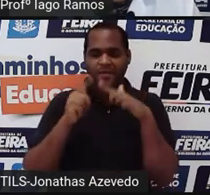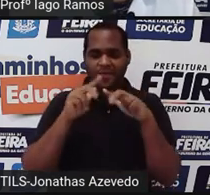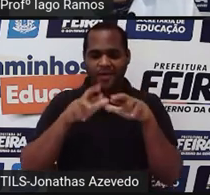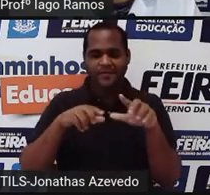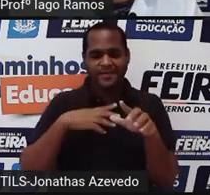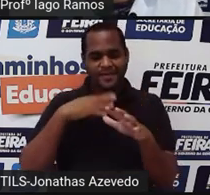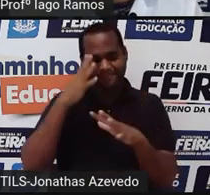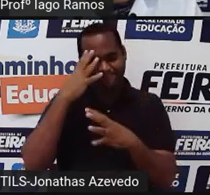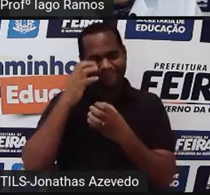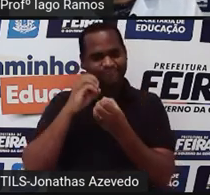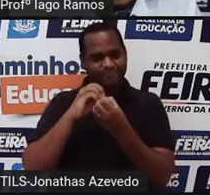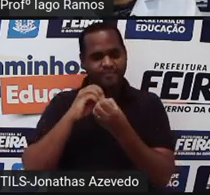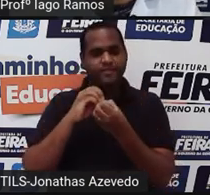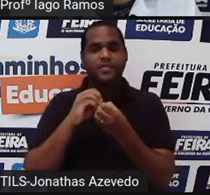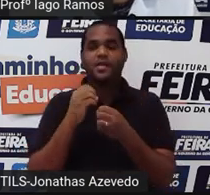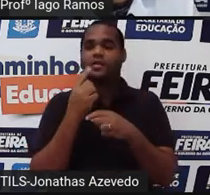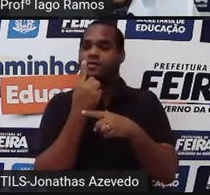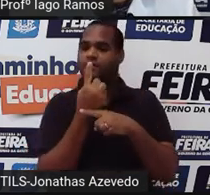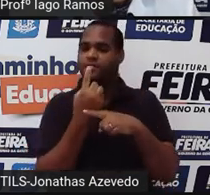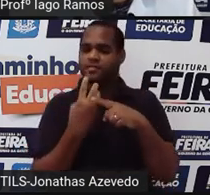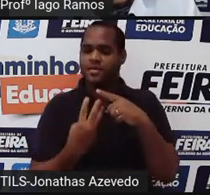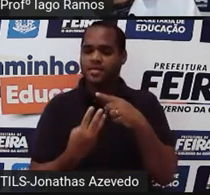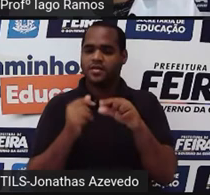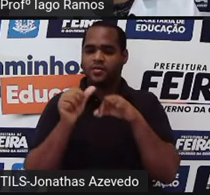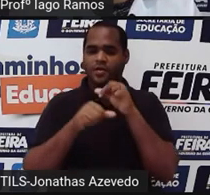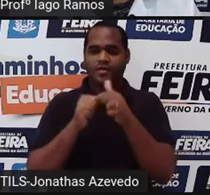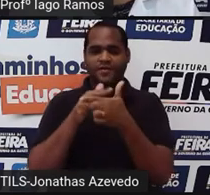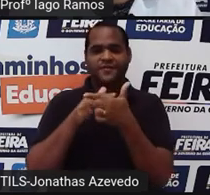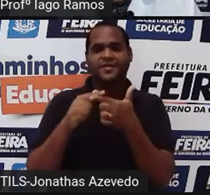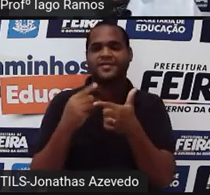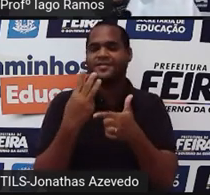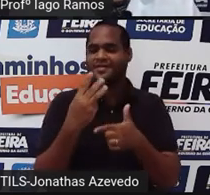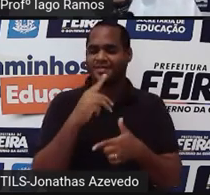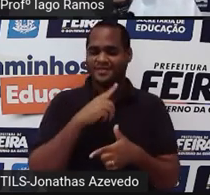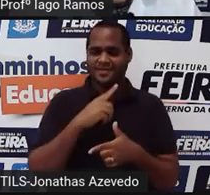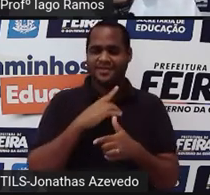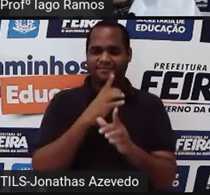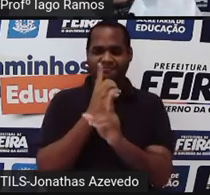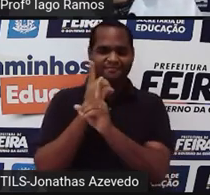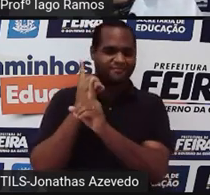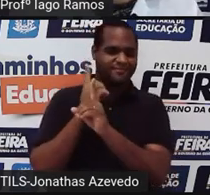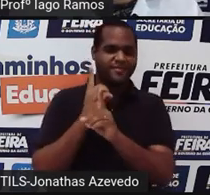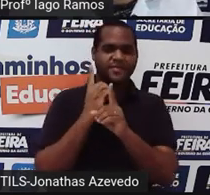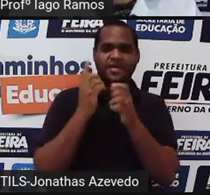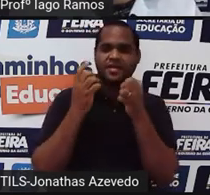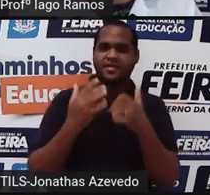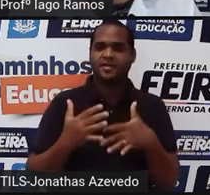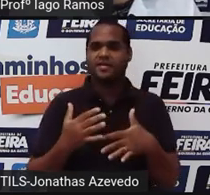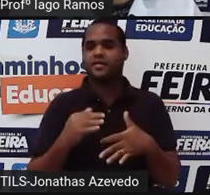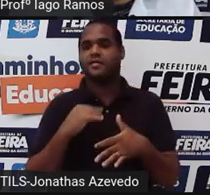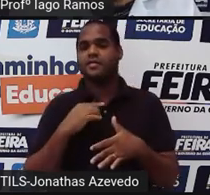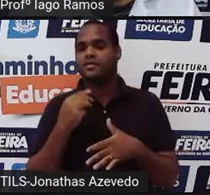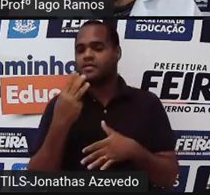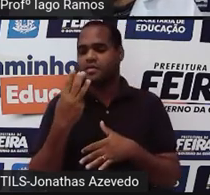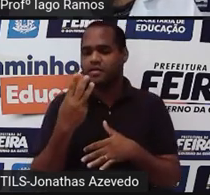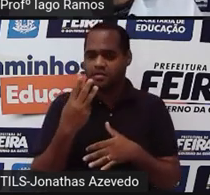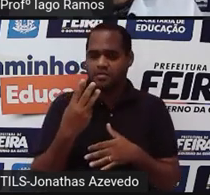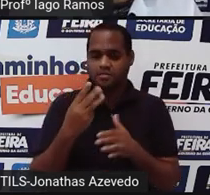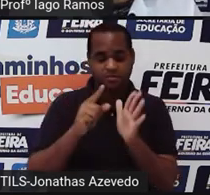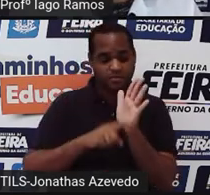ó. Eu vou ter que pegar 1 terço agora e dividir por 3 pra achar o resultado de 3 elevado a menos 2.